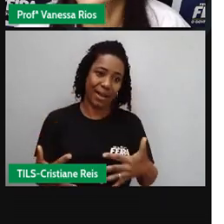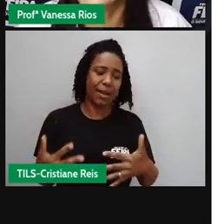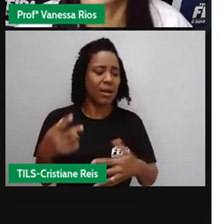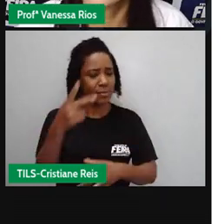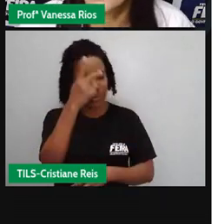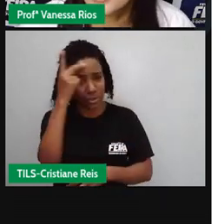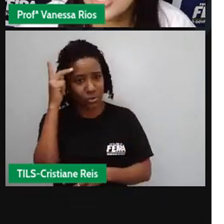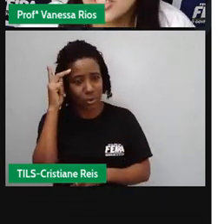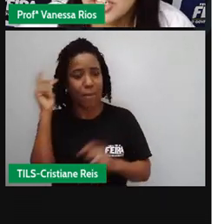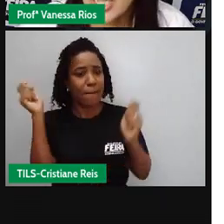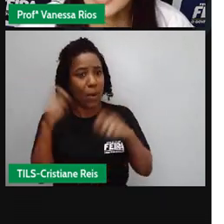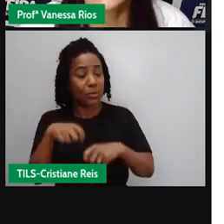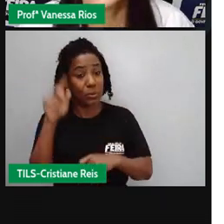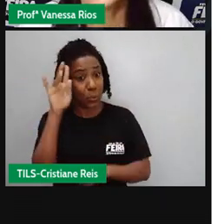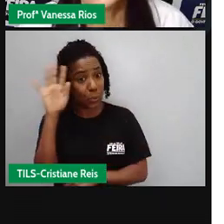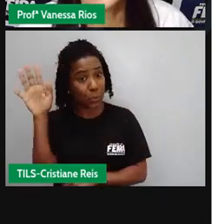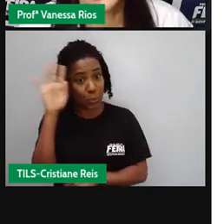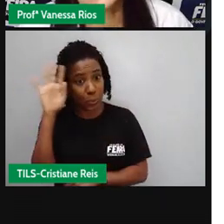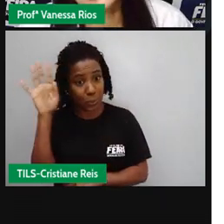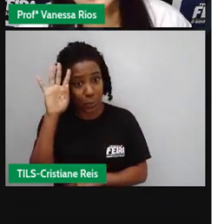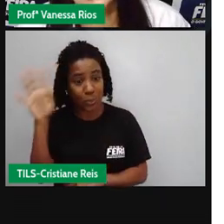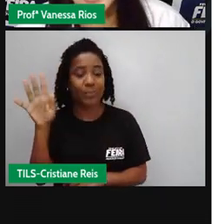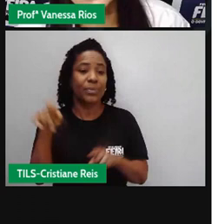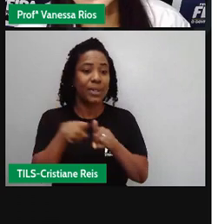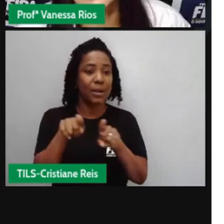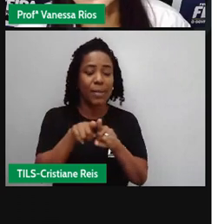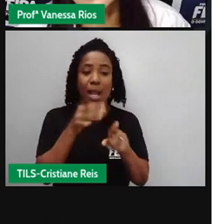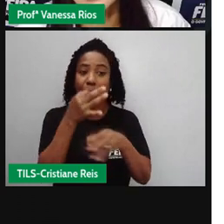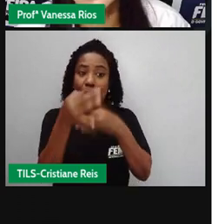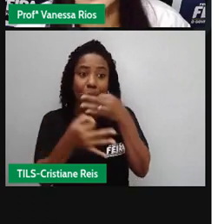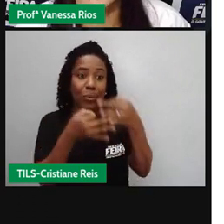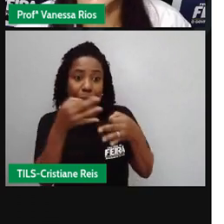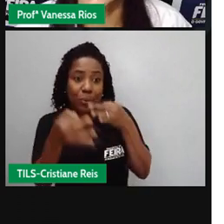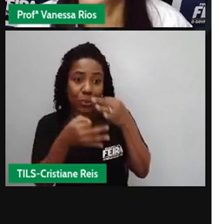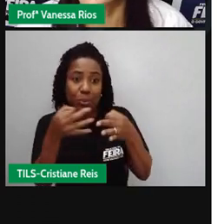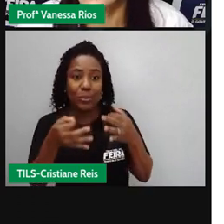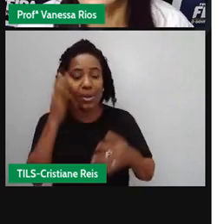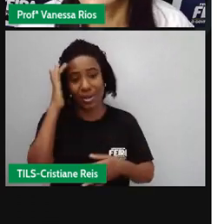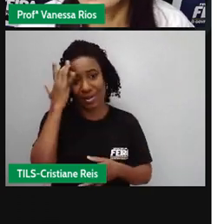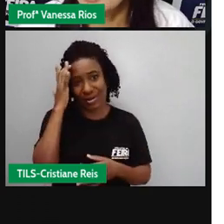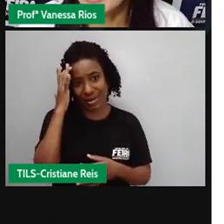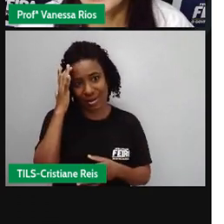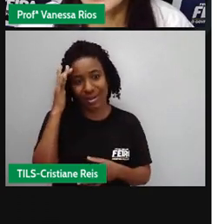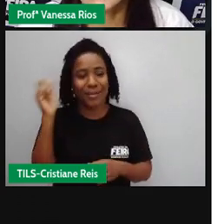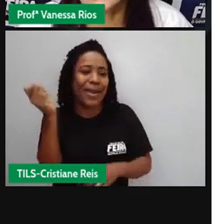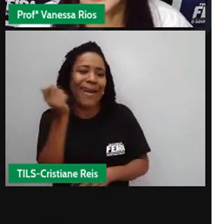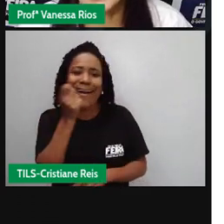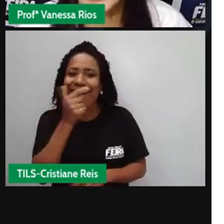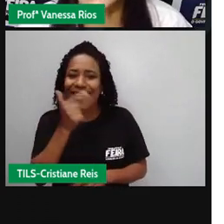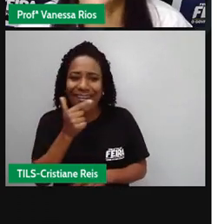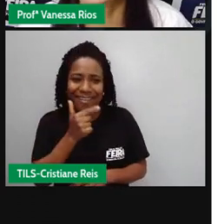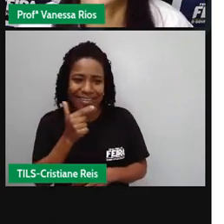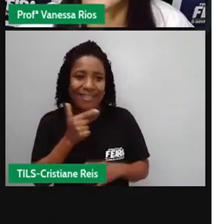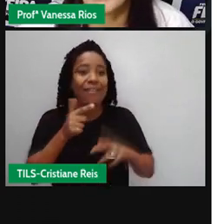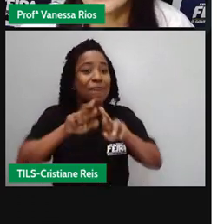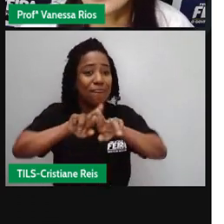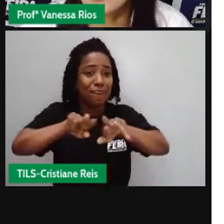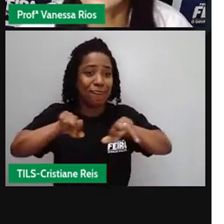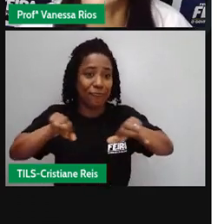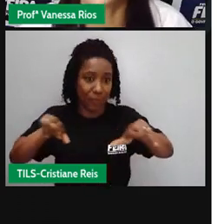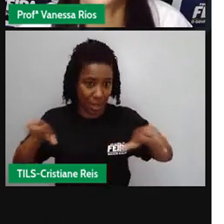a função humorística diante dessas situações. E aí fazer com que a leitura, né? Nos traga, além de